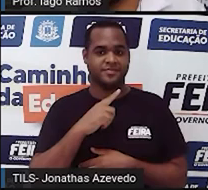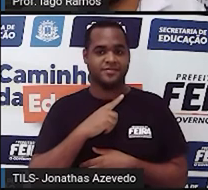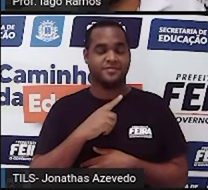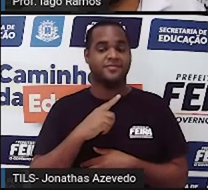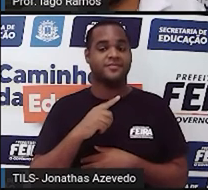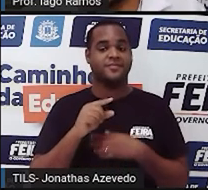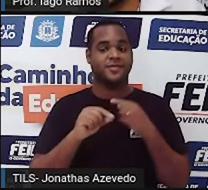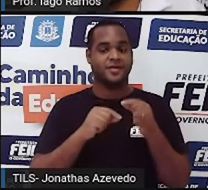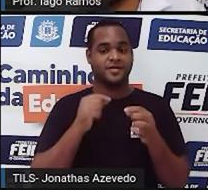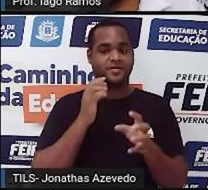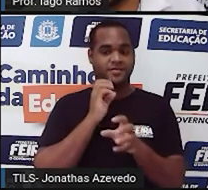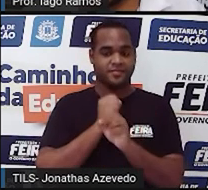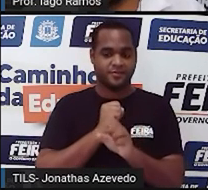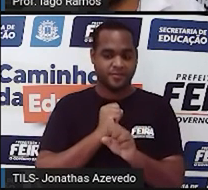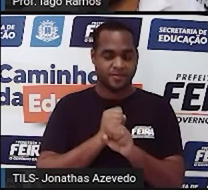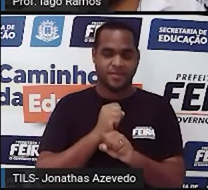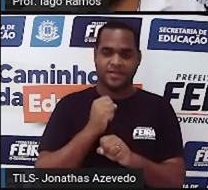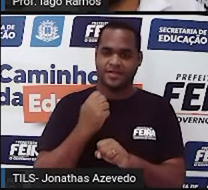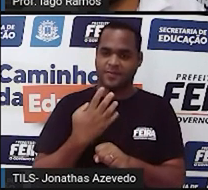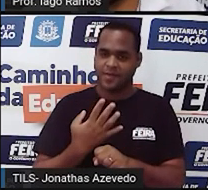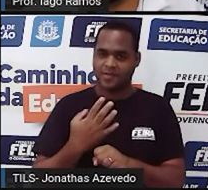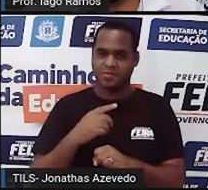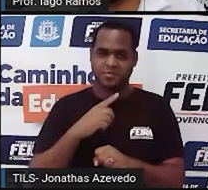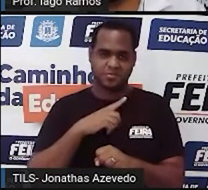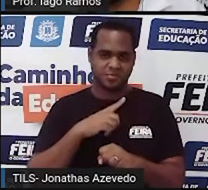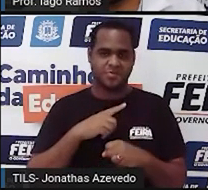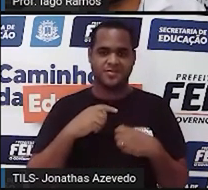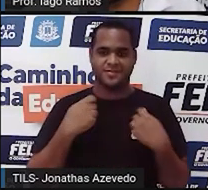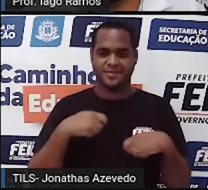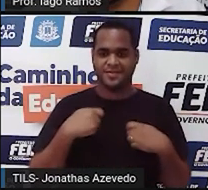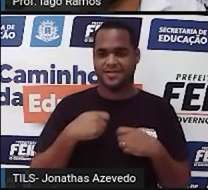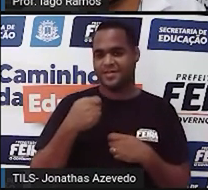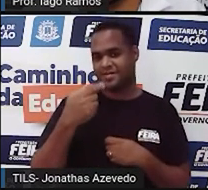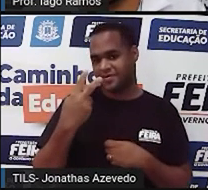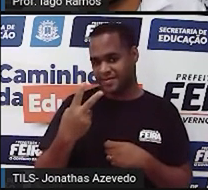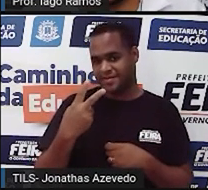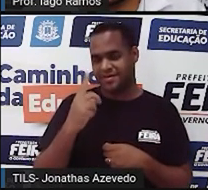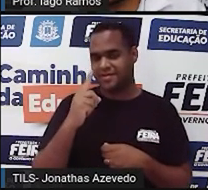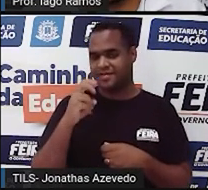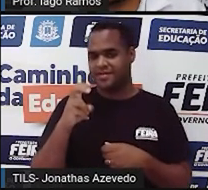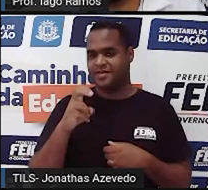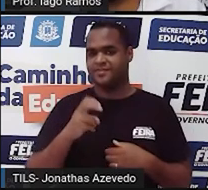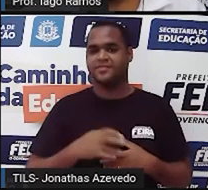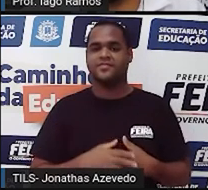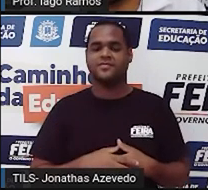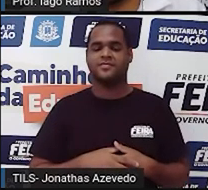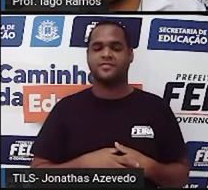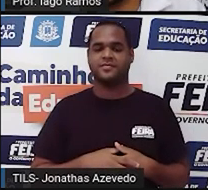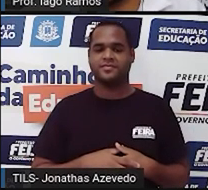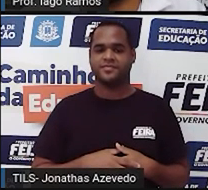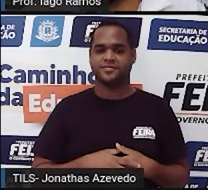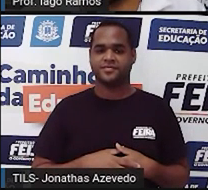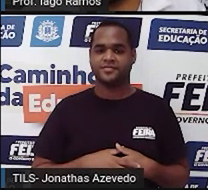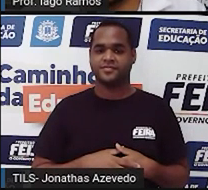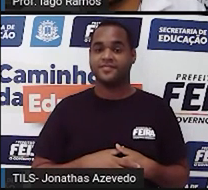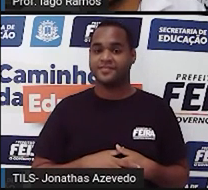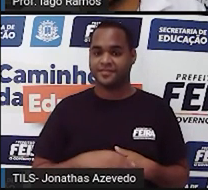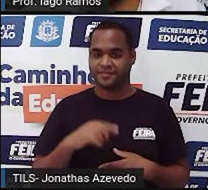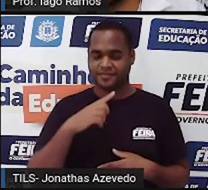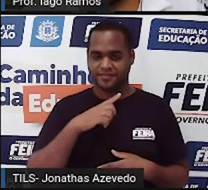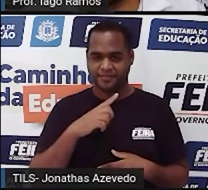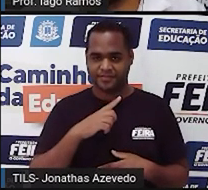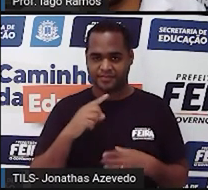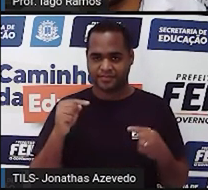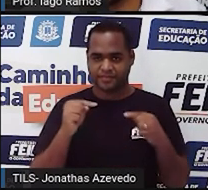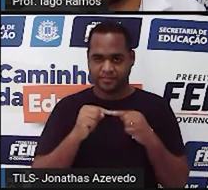aqui quando somar com o 4 e com o 2 tem que dar 15 E esse número que também vai aparecer aqui quando somar com